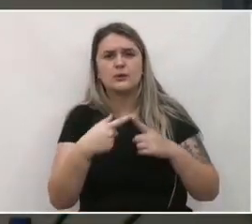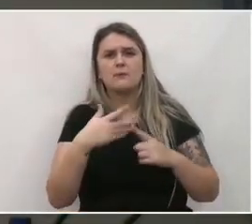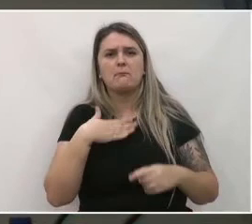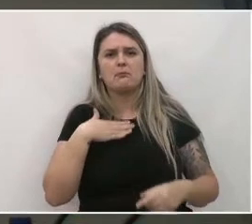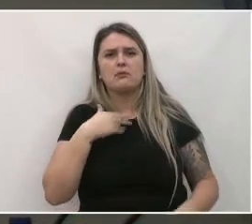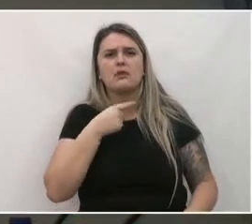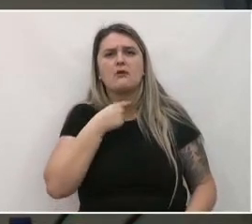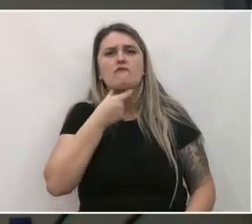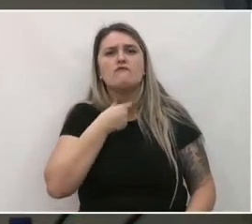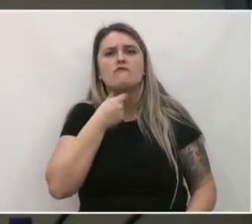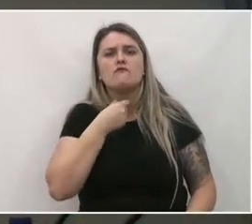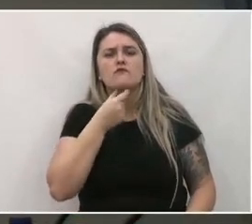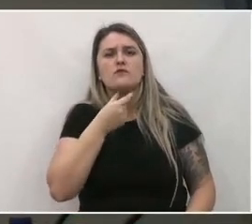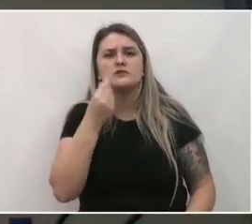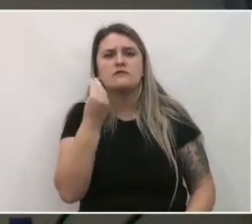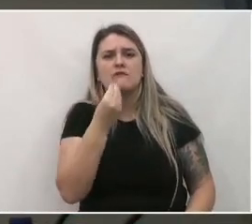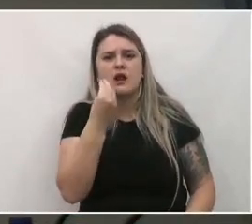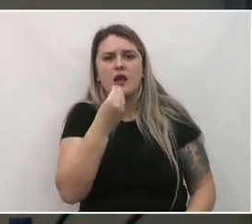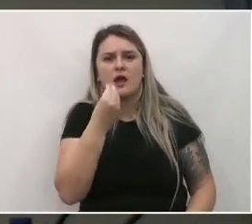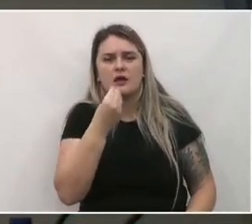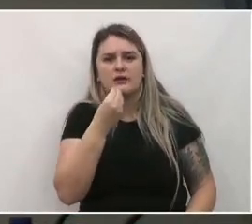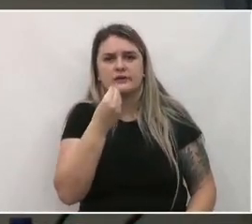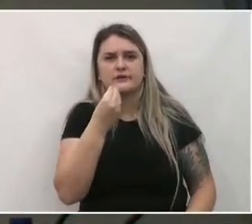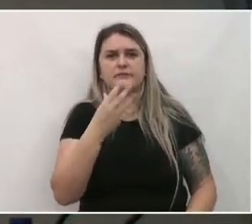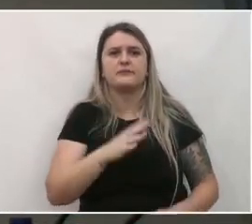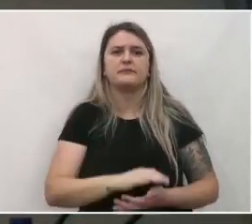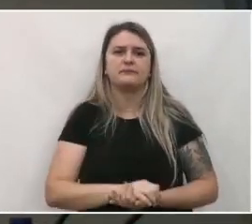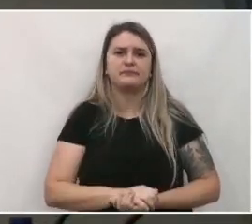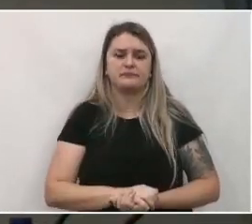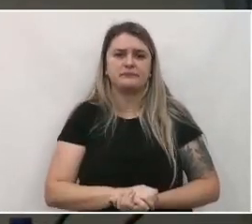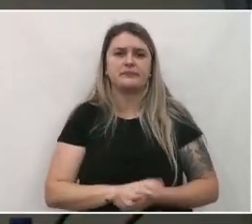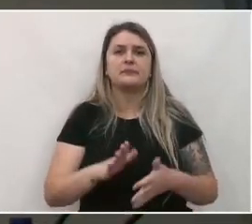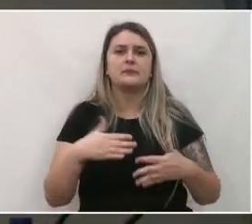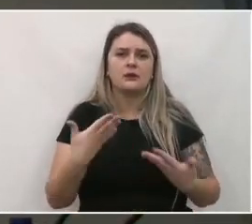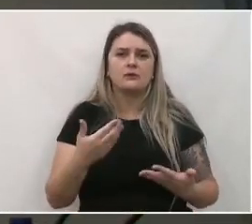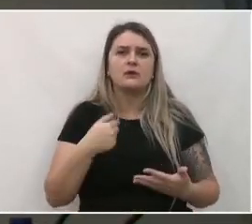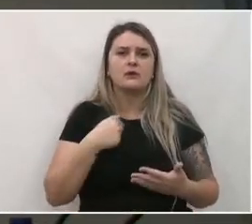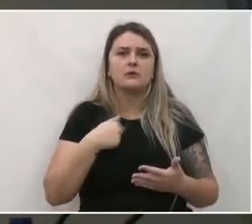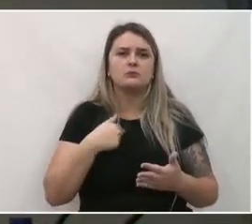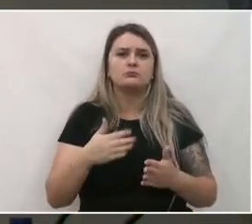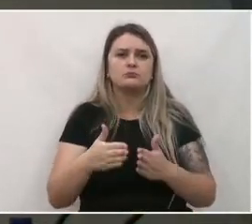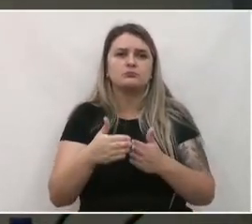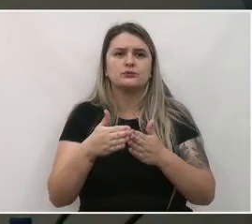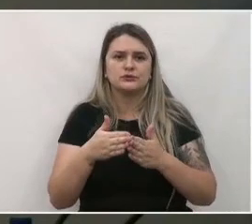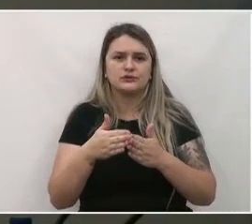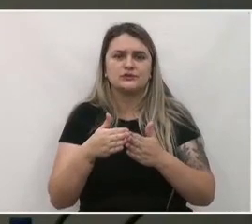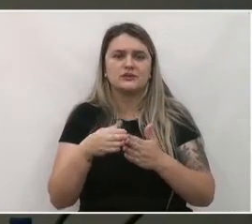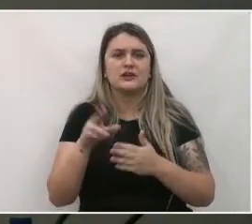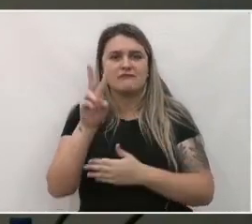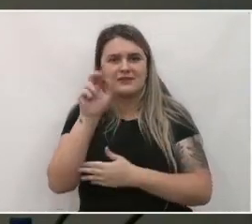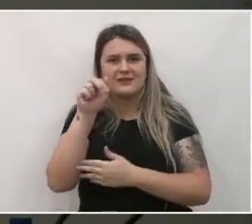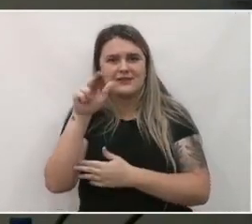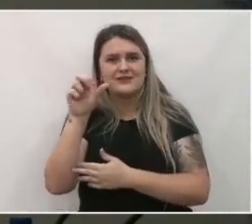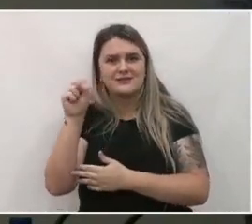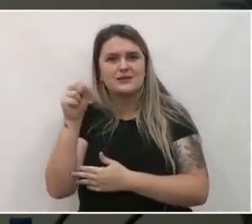está muito, então eu peço que ela continue.